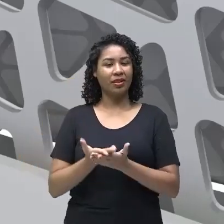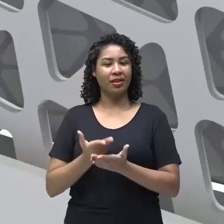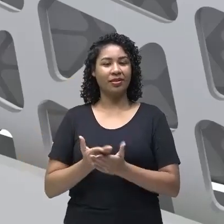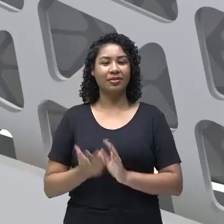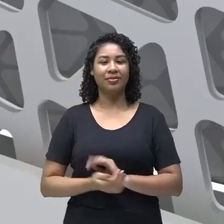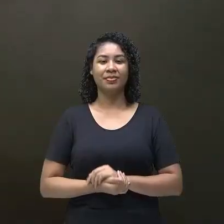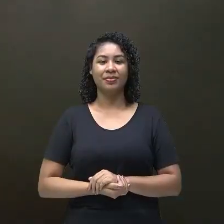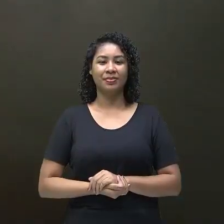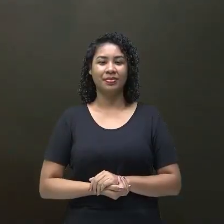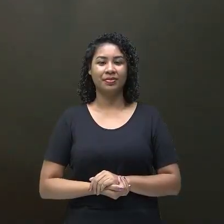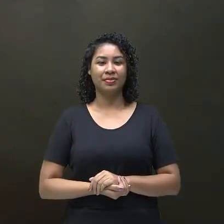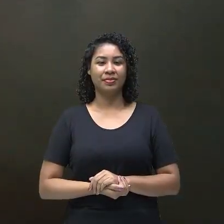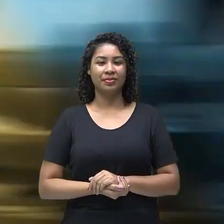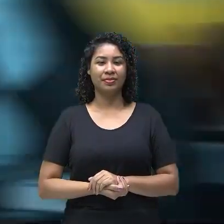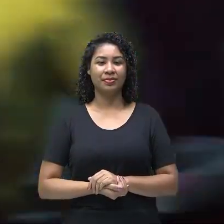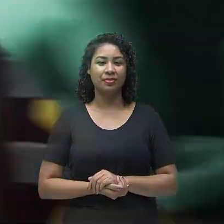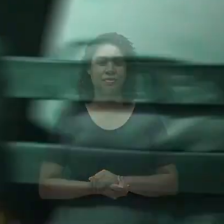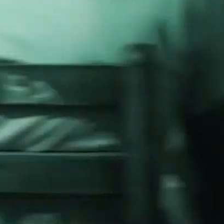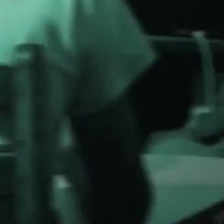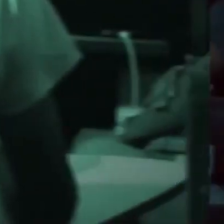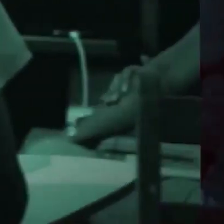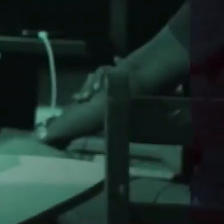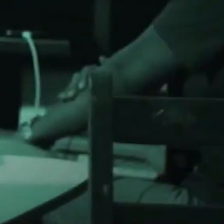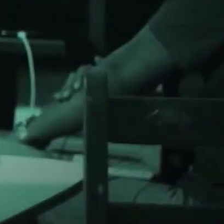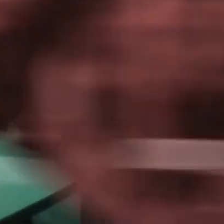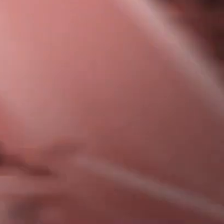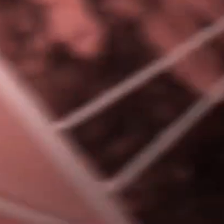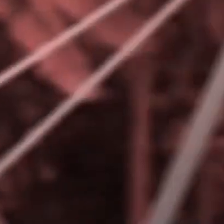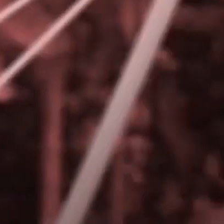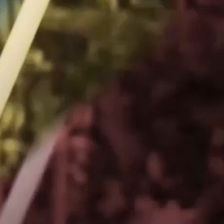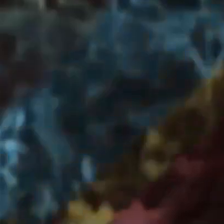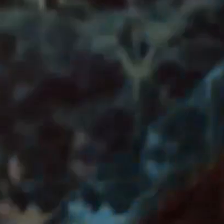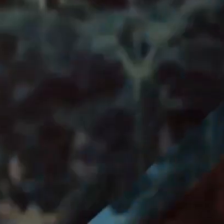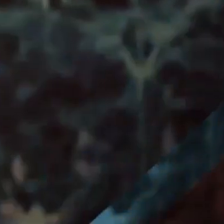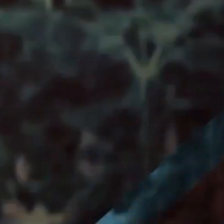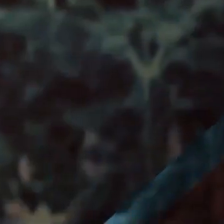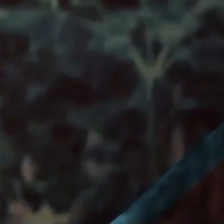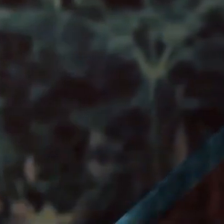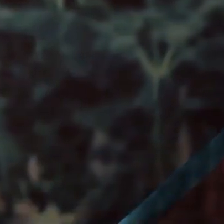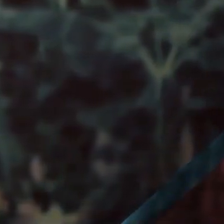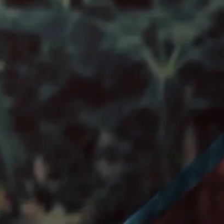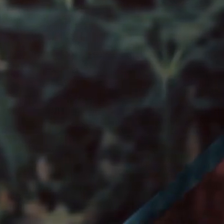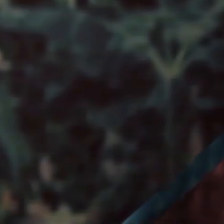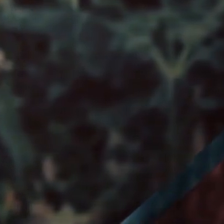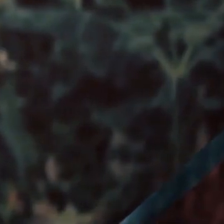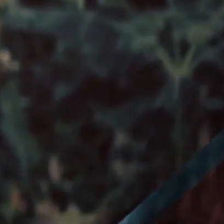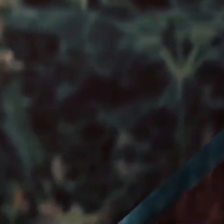Tchau. Tchau. Tchau. Tchau.